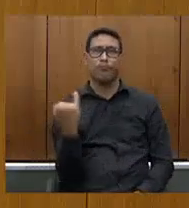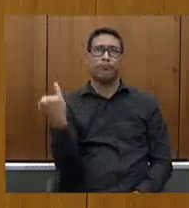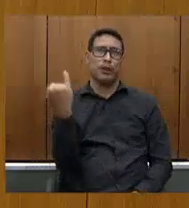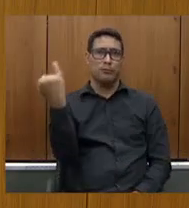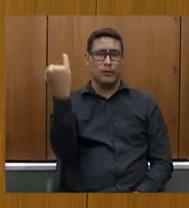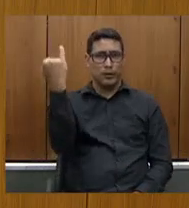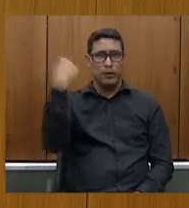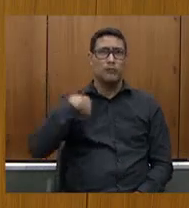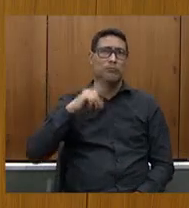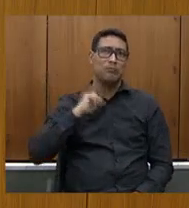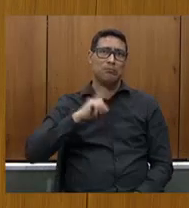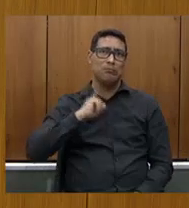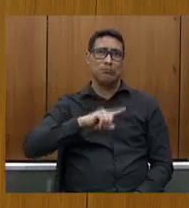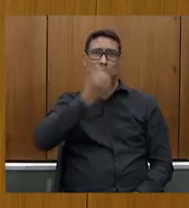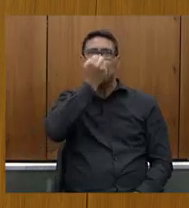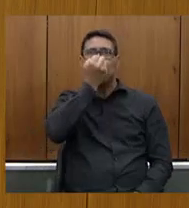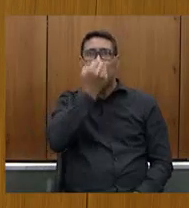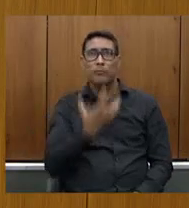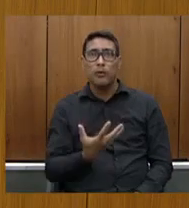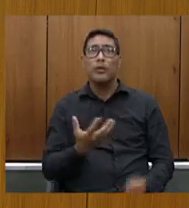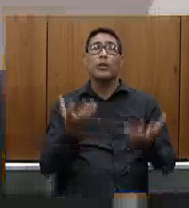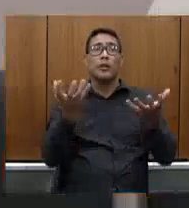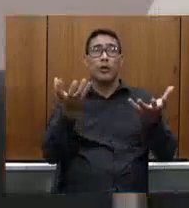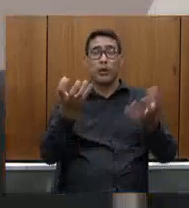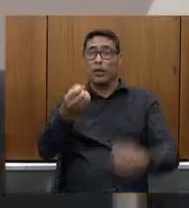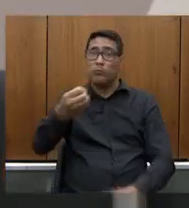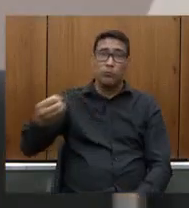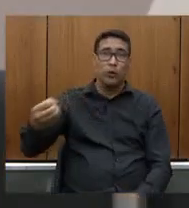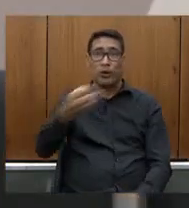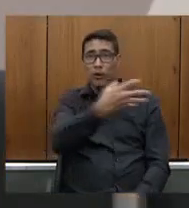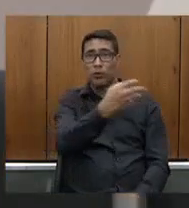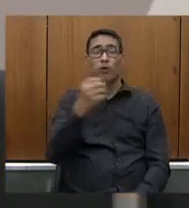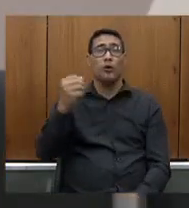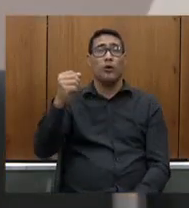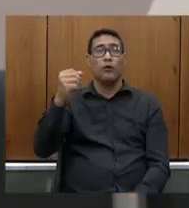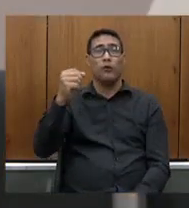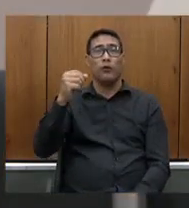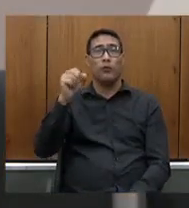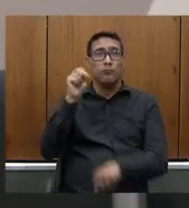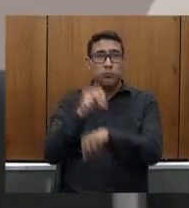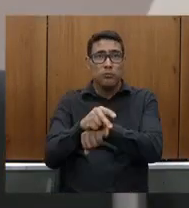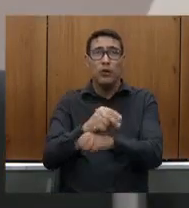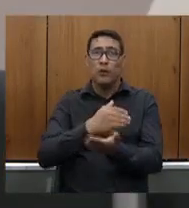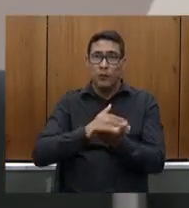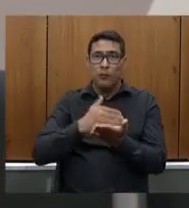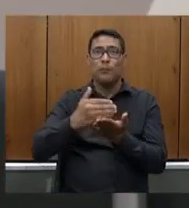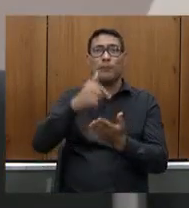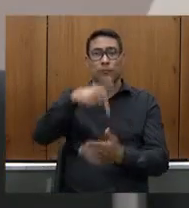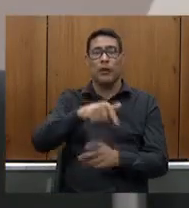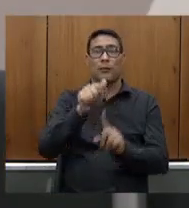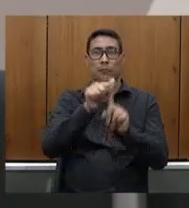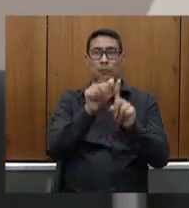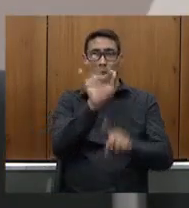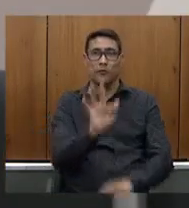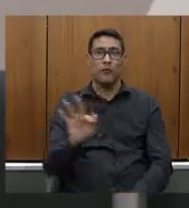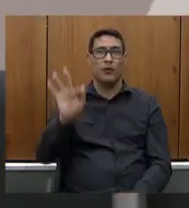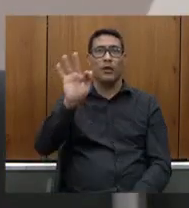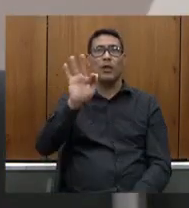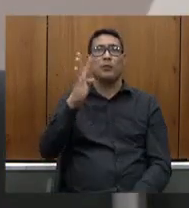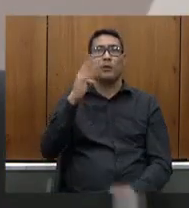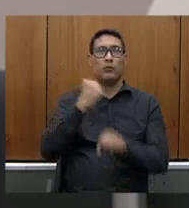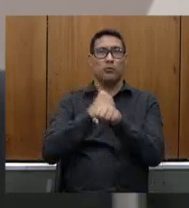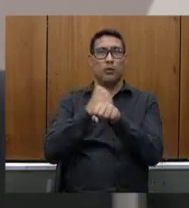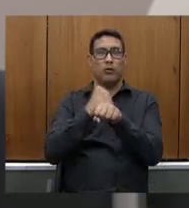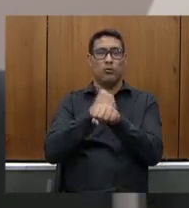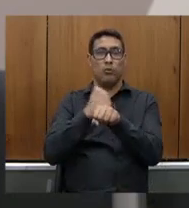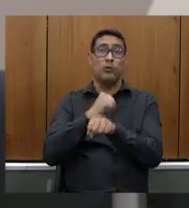muito e o que eu quero nesse novo mandato vou estar aqui a partir de fevereiro para mais quatro anos se Deus assim nos